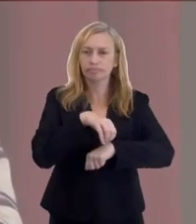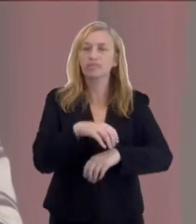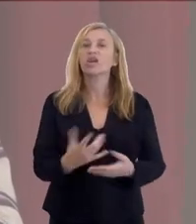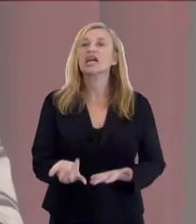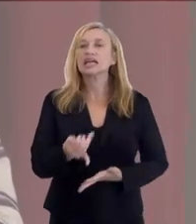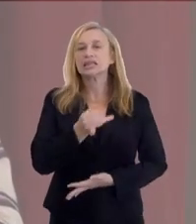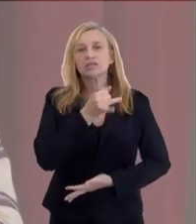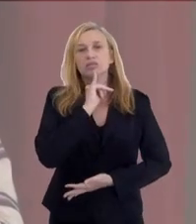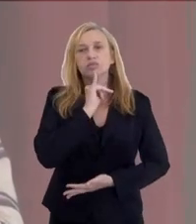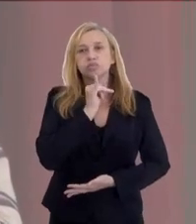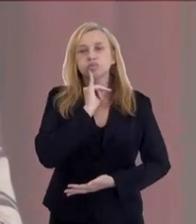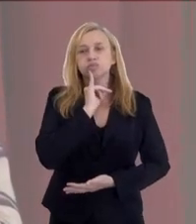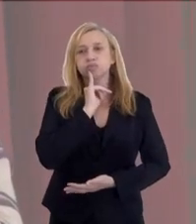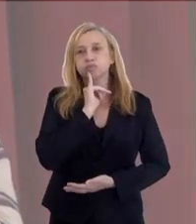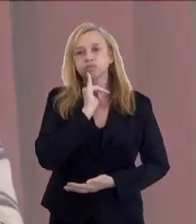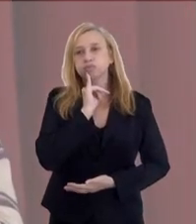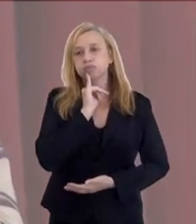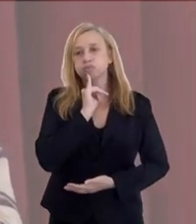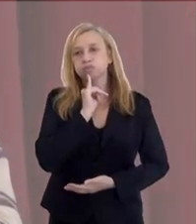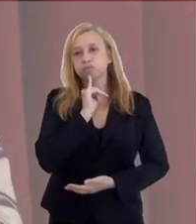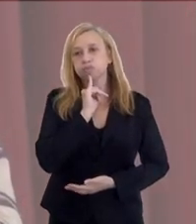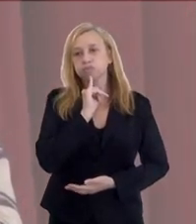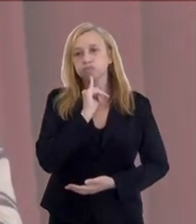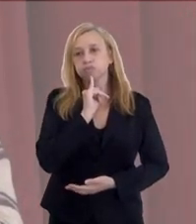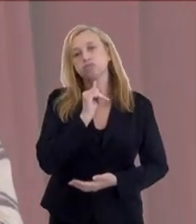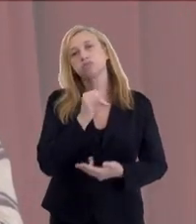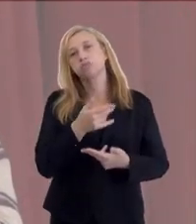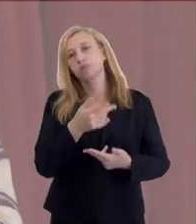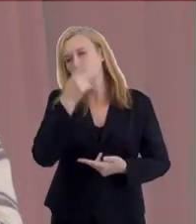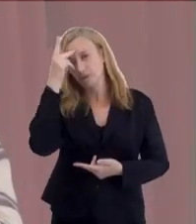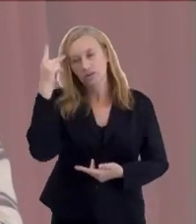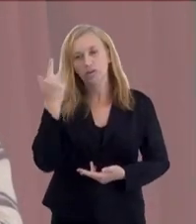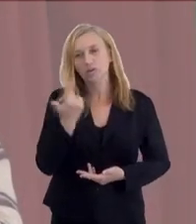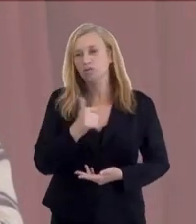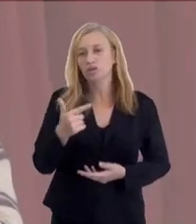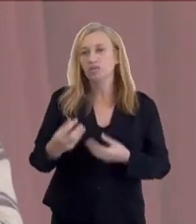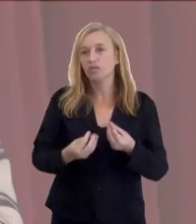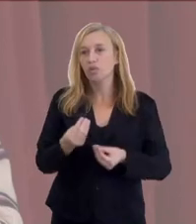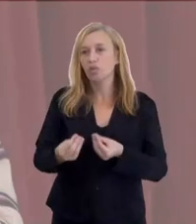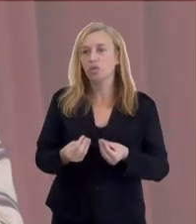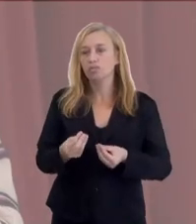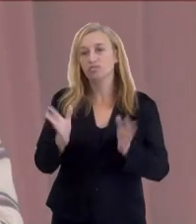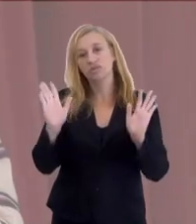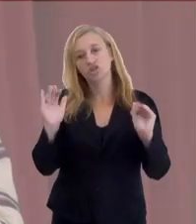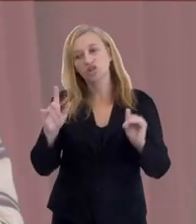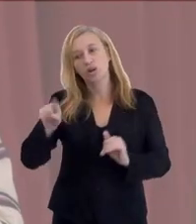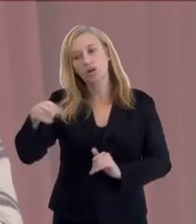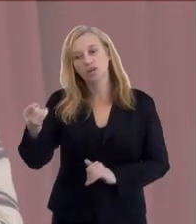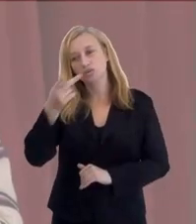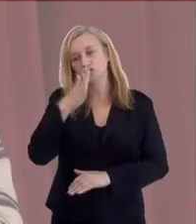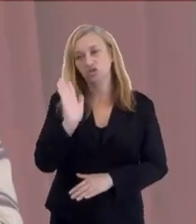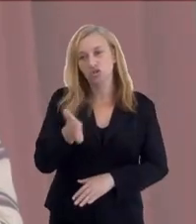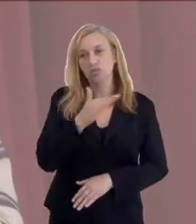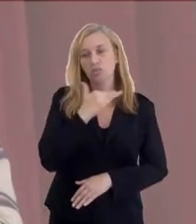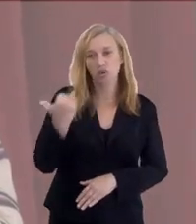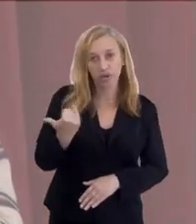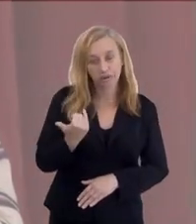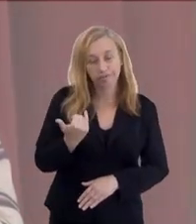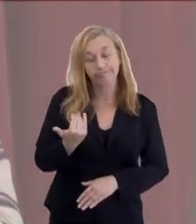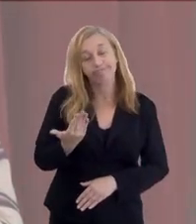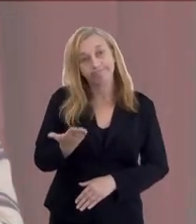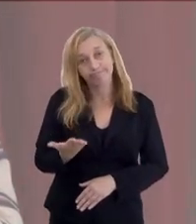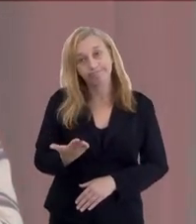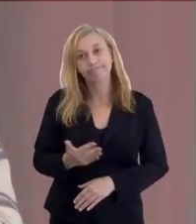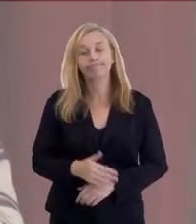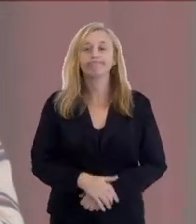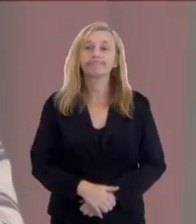infelizmente, os parentes não puderam se despedir dos seus entes queridos. Nem se os entes queridos puderam